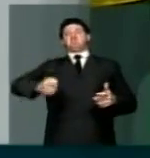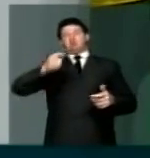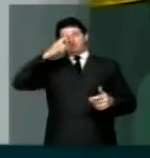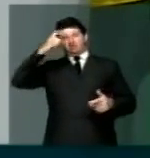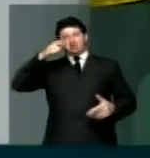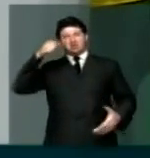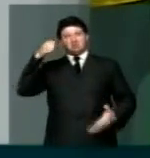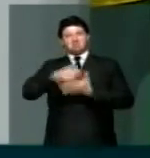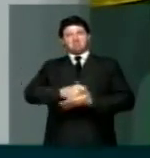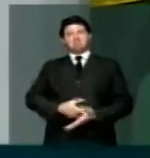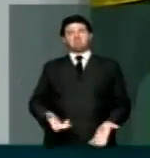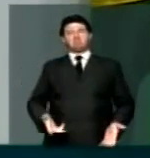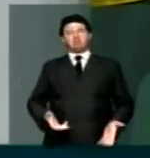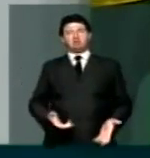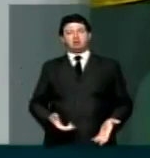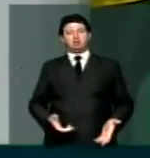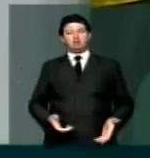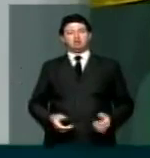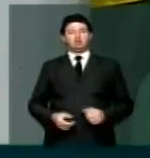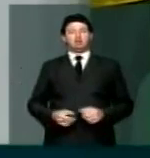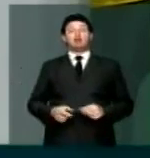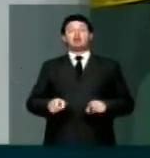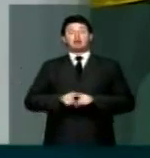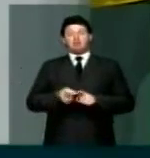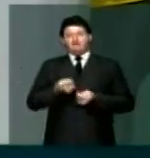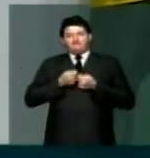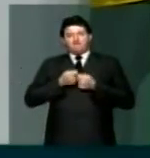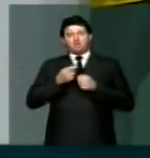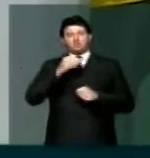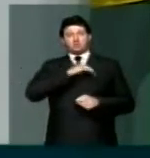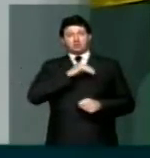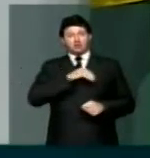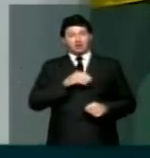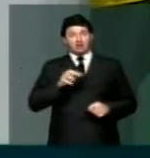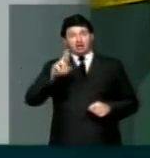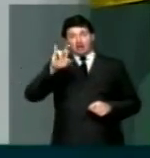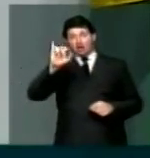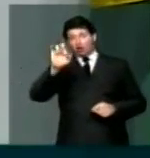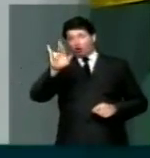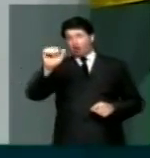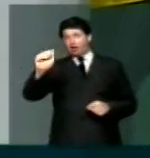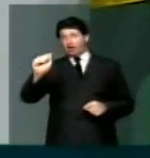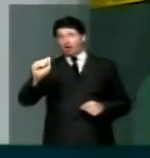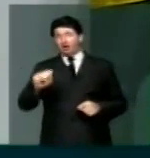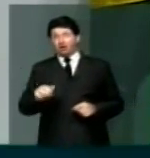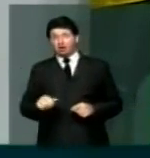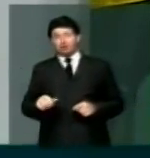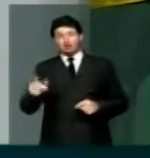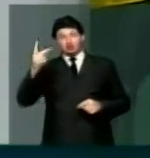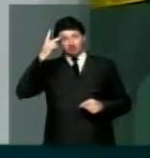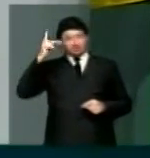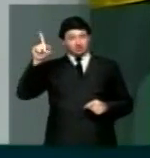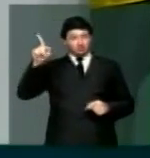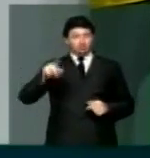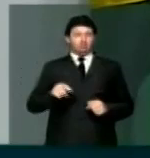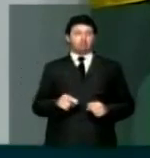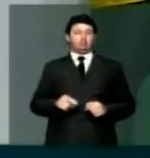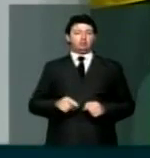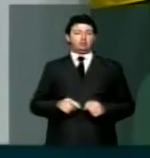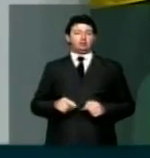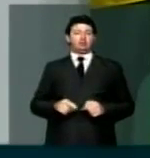violência e pelo arrocho salarial com que a reitoria da Universidade de São Paulo,